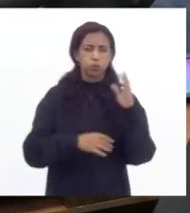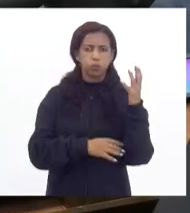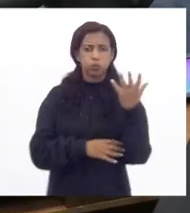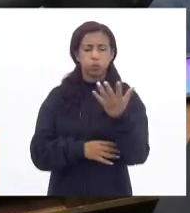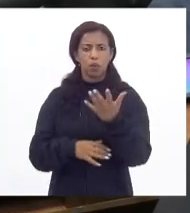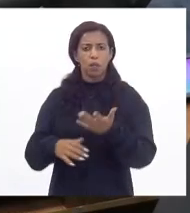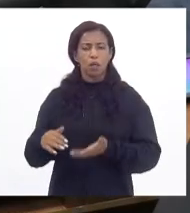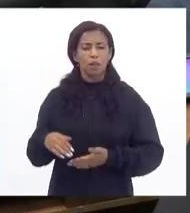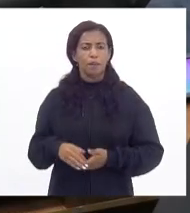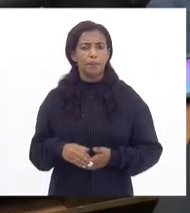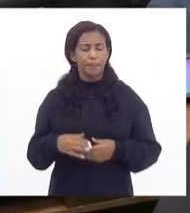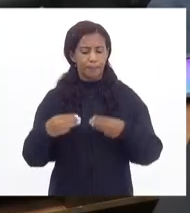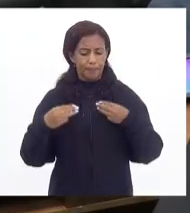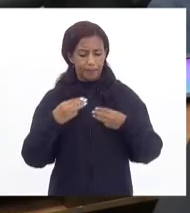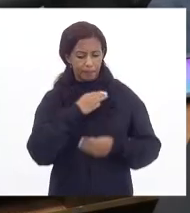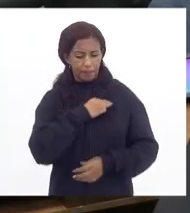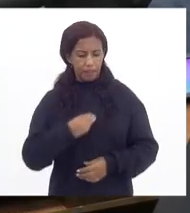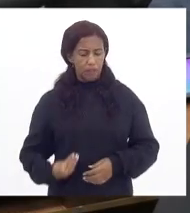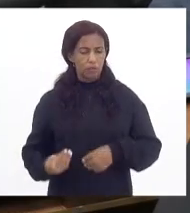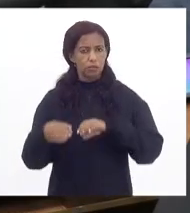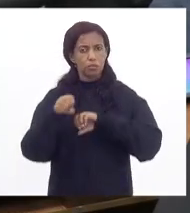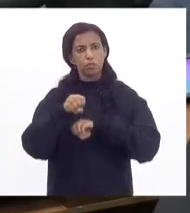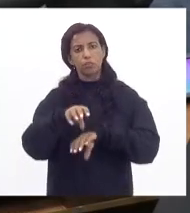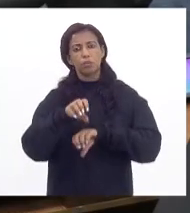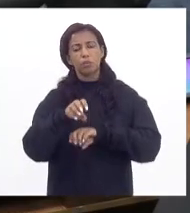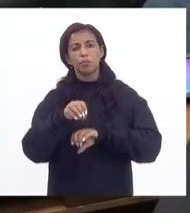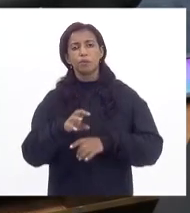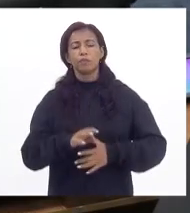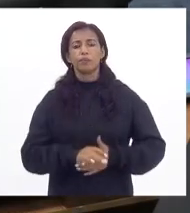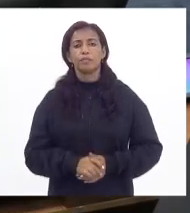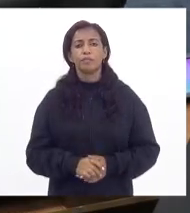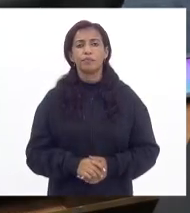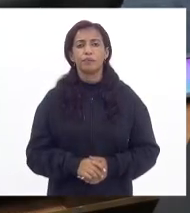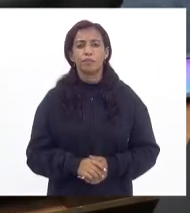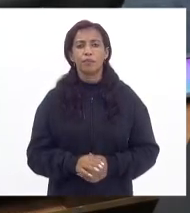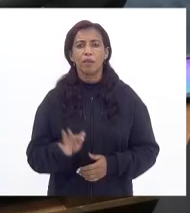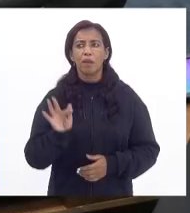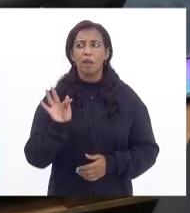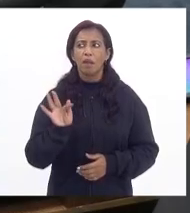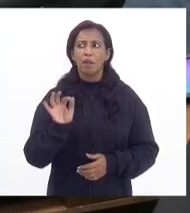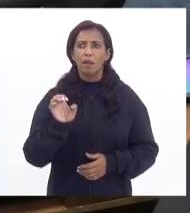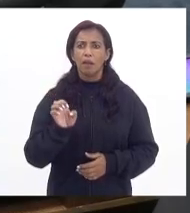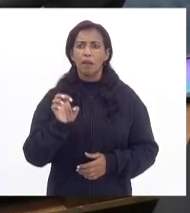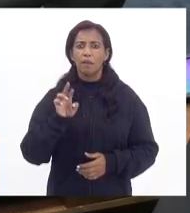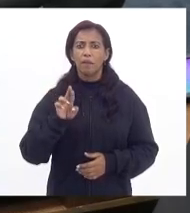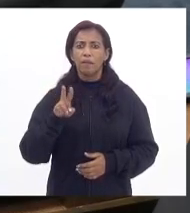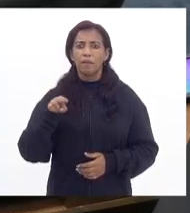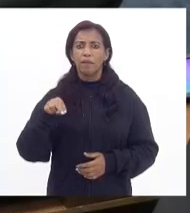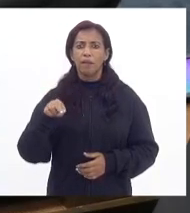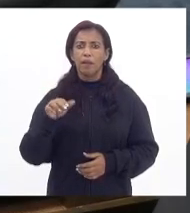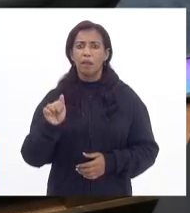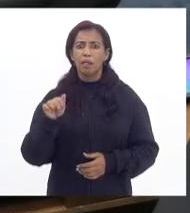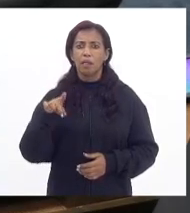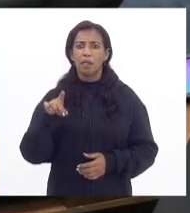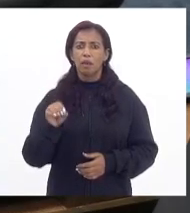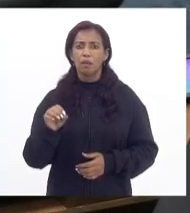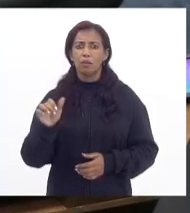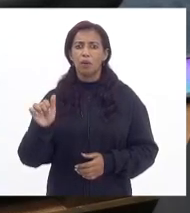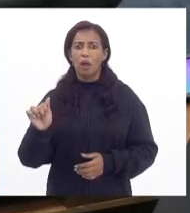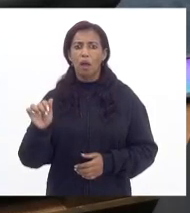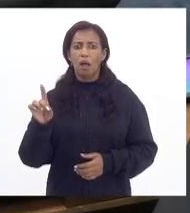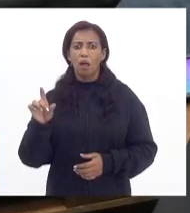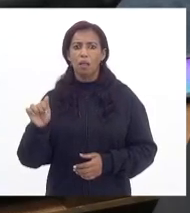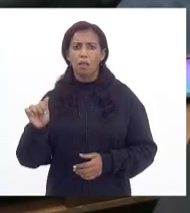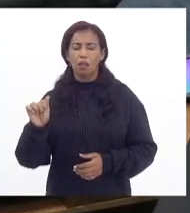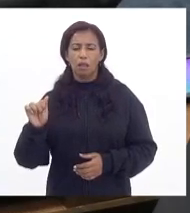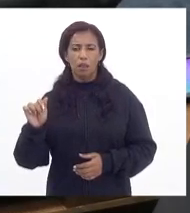O ministro de Educação era Fernando Haddad. Fernando Haddad. Na verdade,